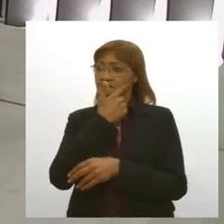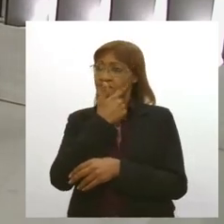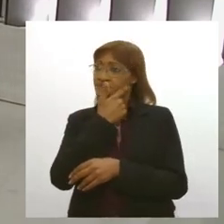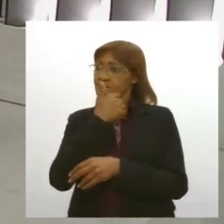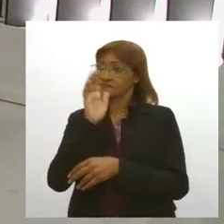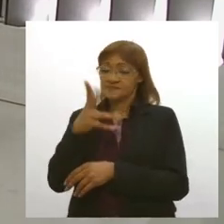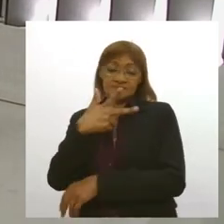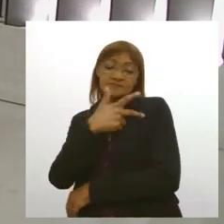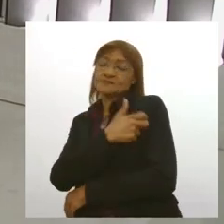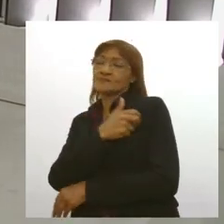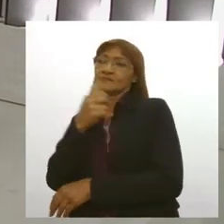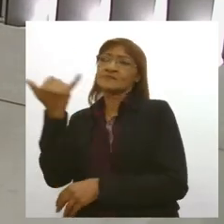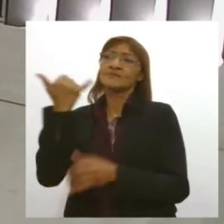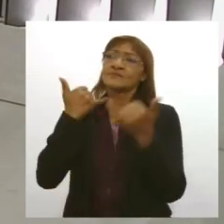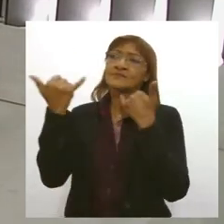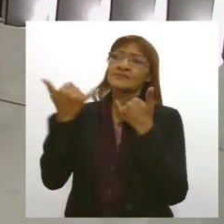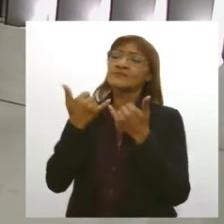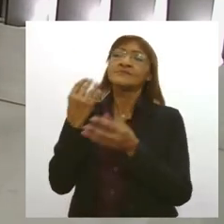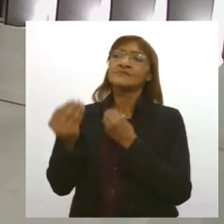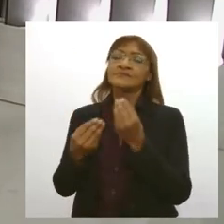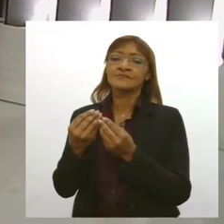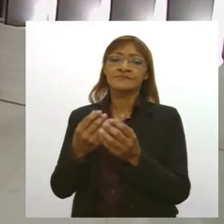vacinação conta um pouquinho para a gente como foi